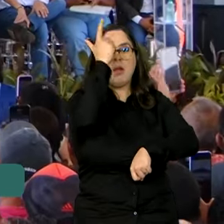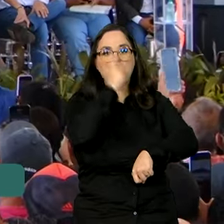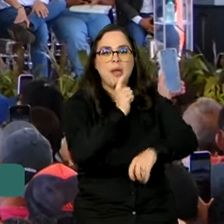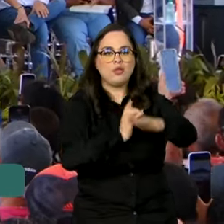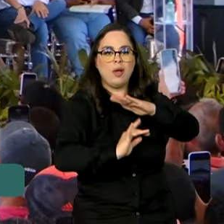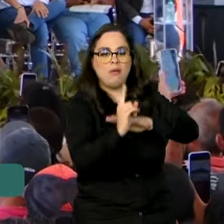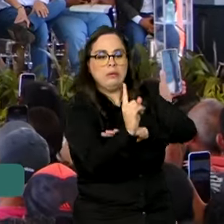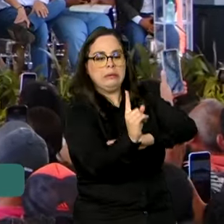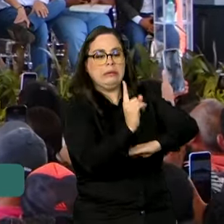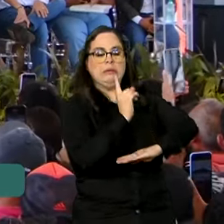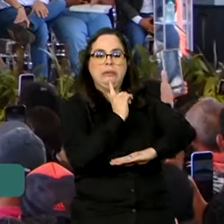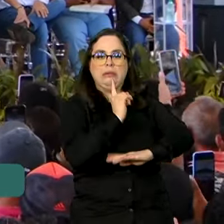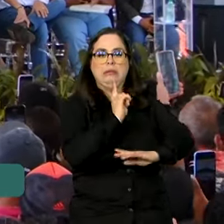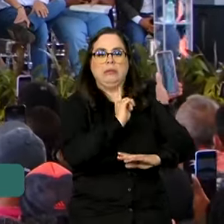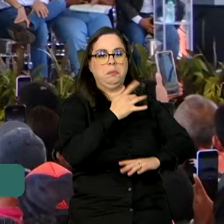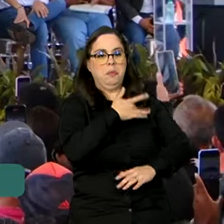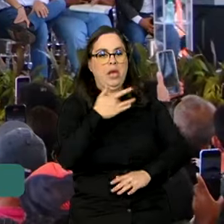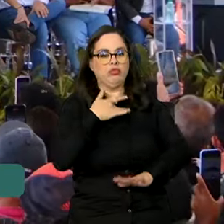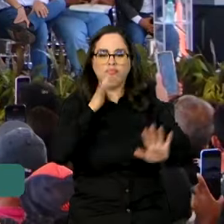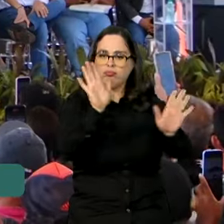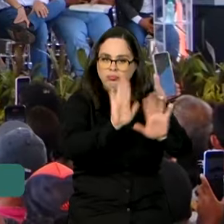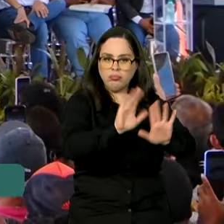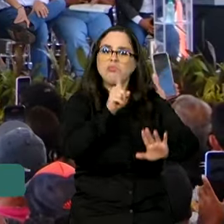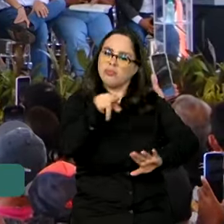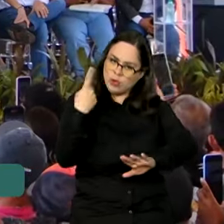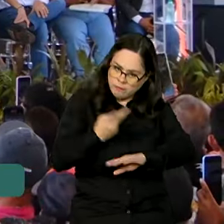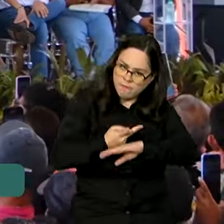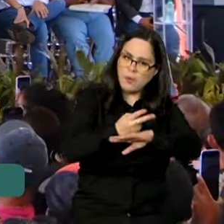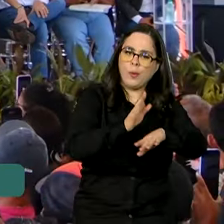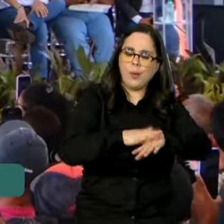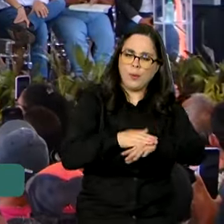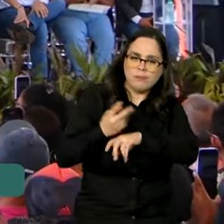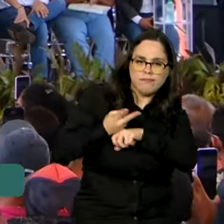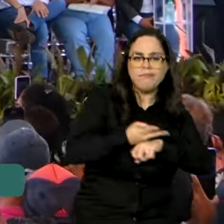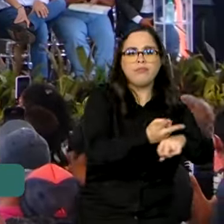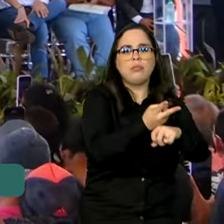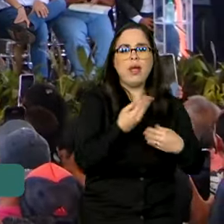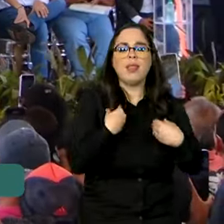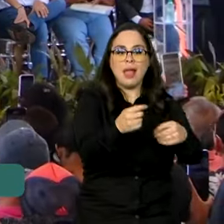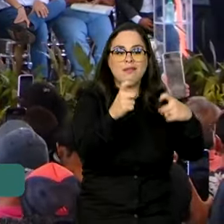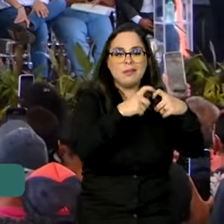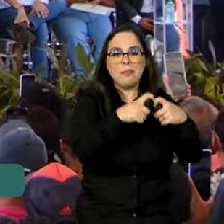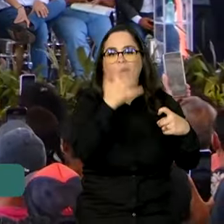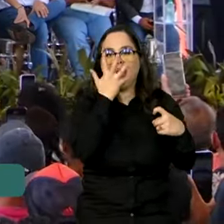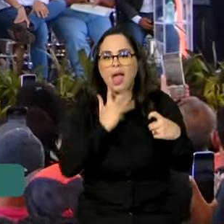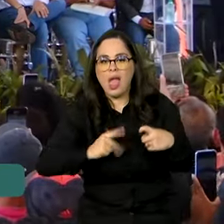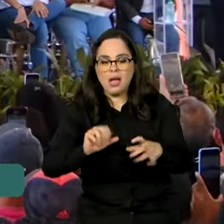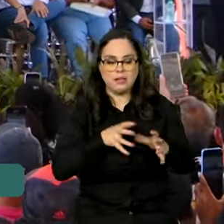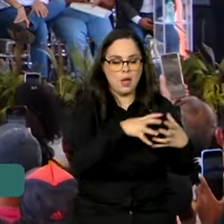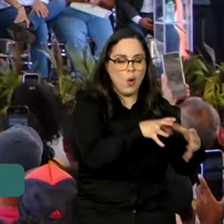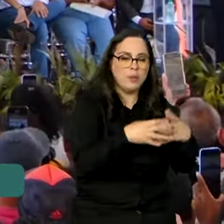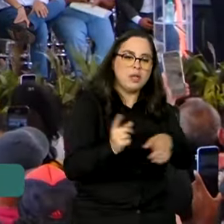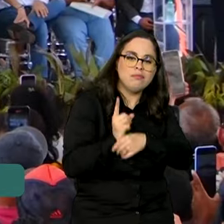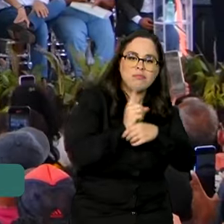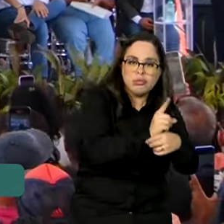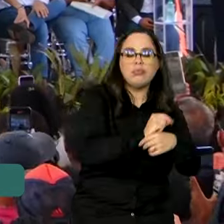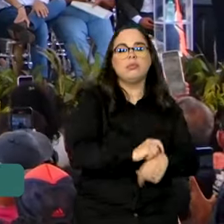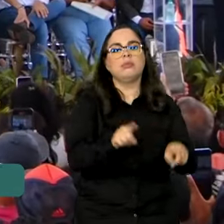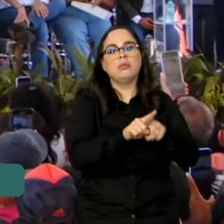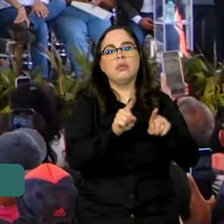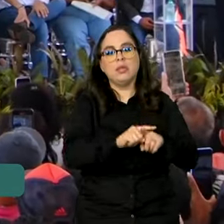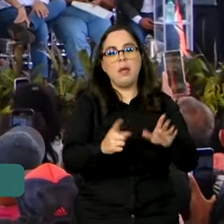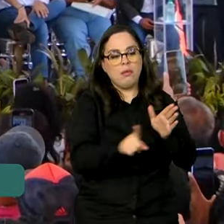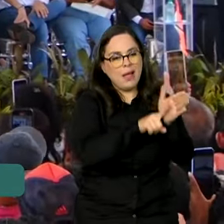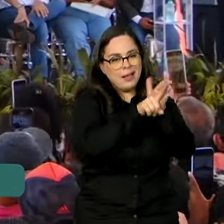que o paciente vá até a gente. Vamos procurar as pessoas. Vamos levar pediatra nas comunidades. Vamos fazer